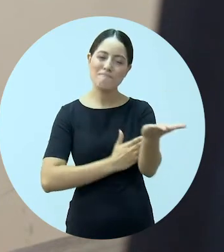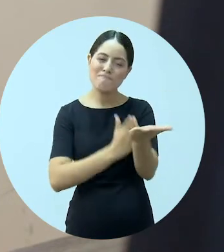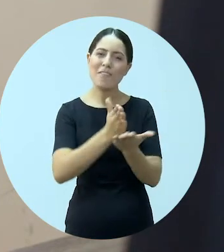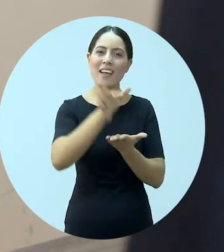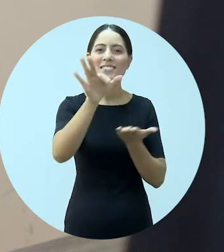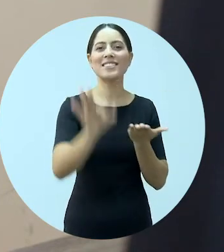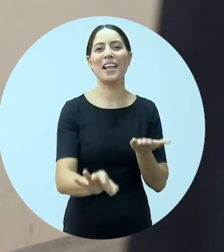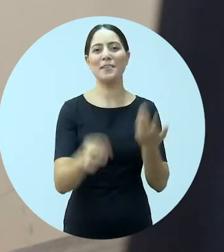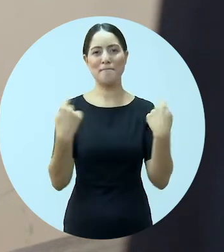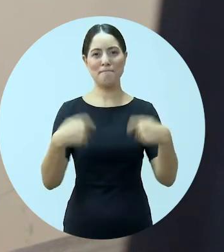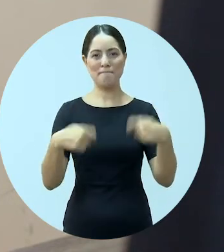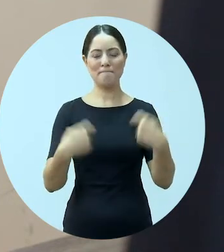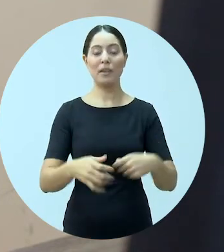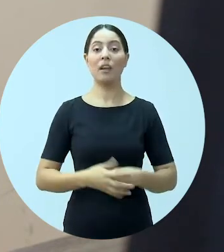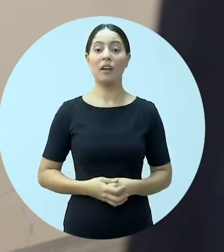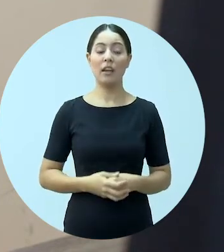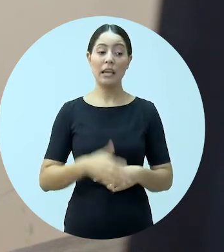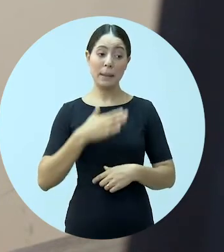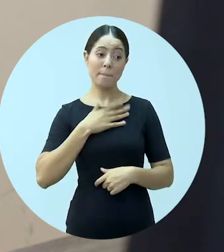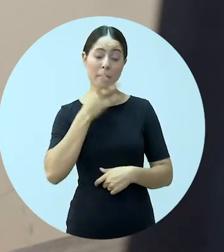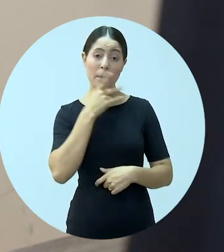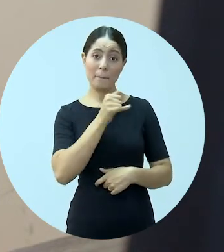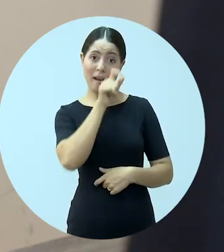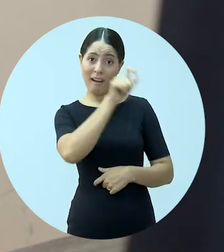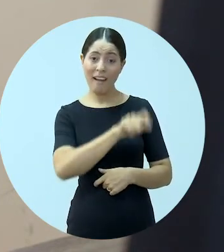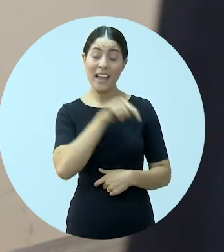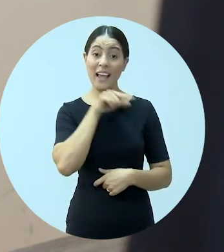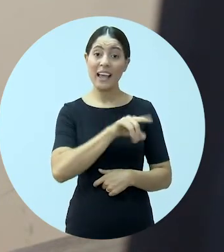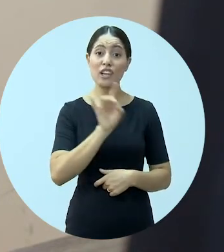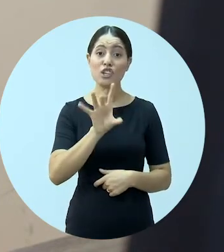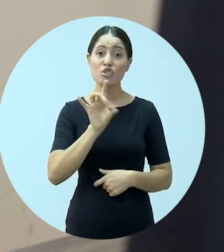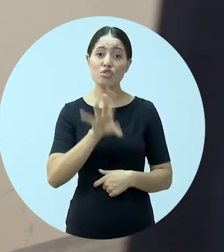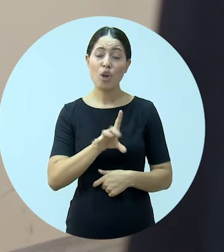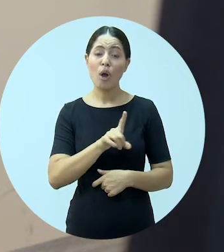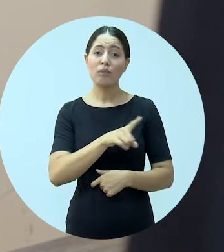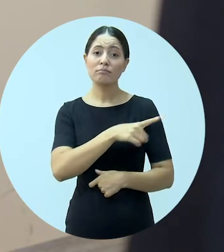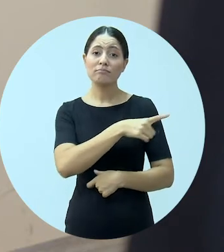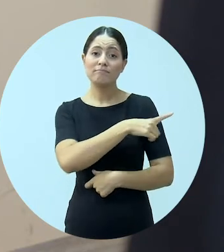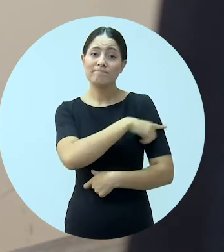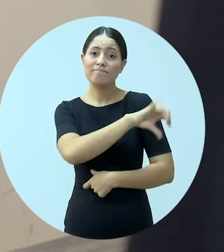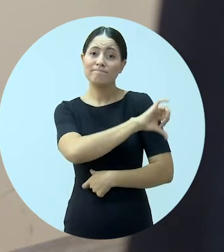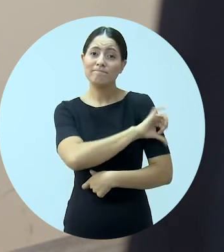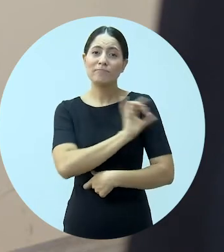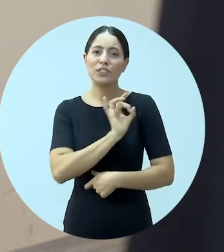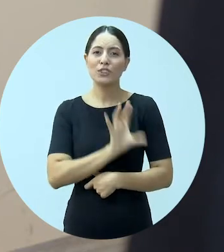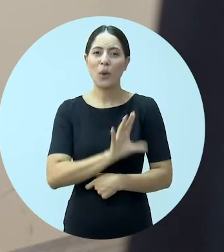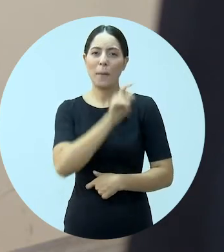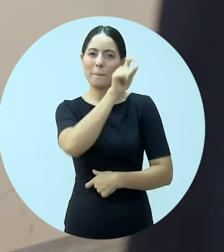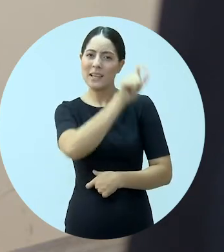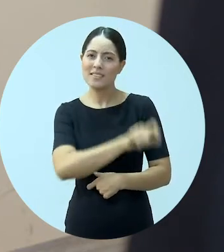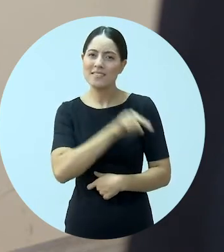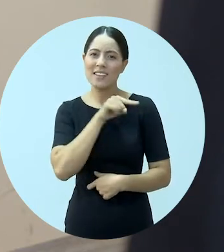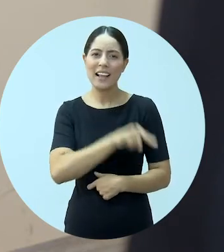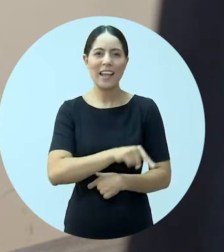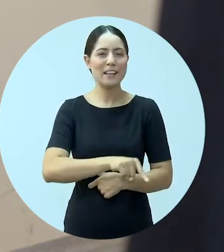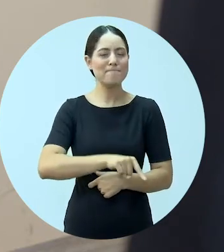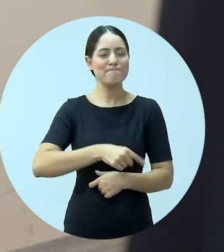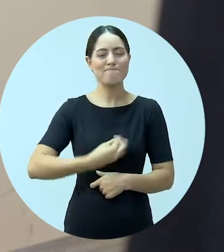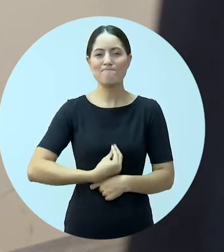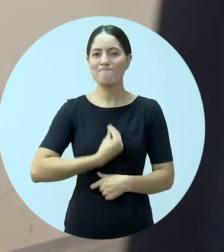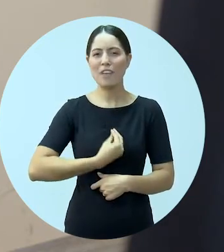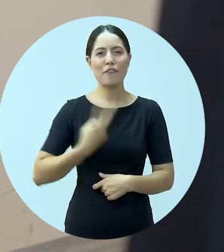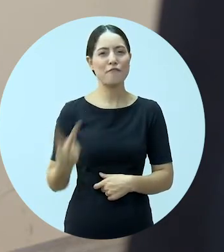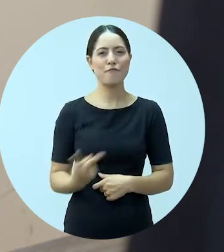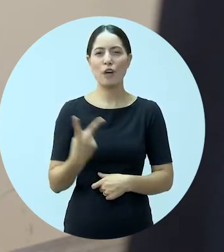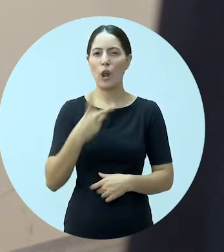o caminho mais acertado para seguir. E meu pai, por mais que ele tivesse só um ensino fundamental, ele sempre teve